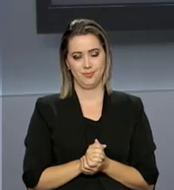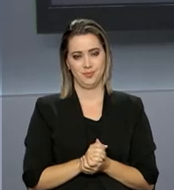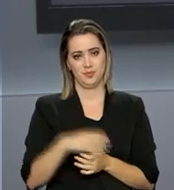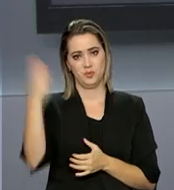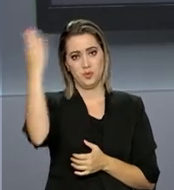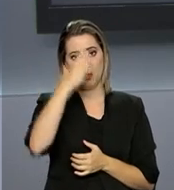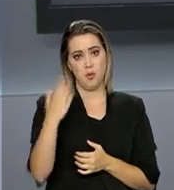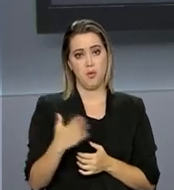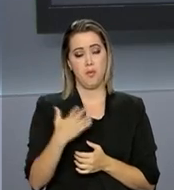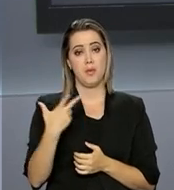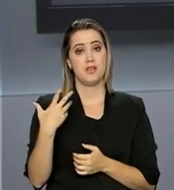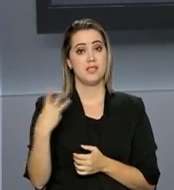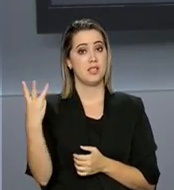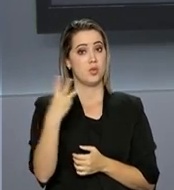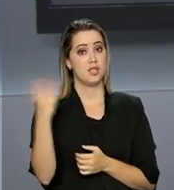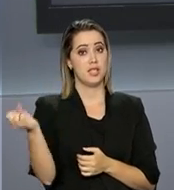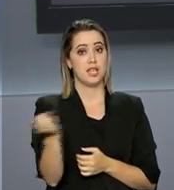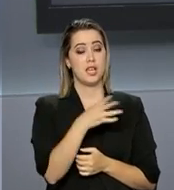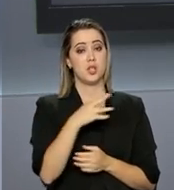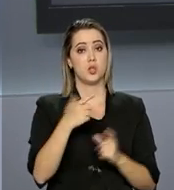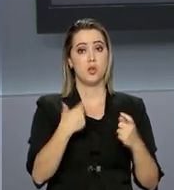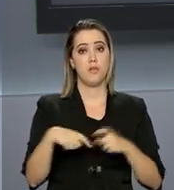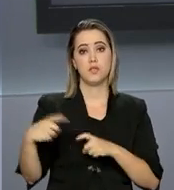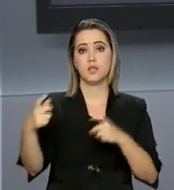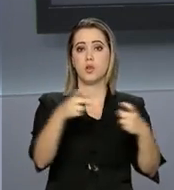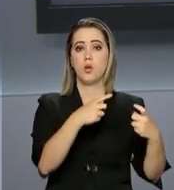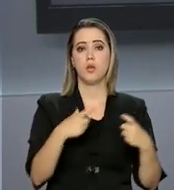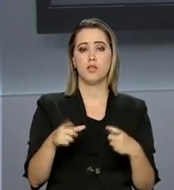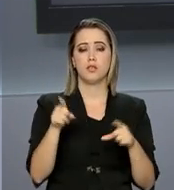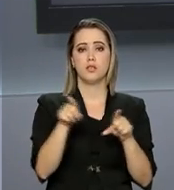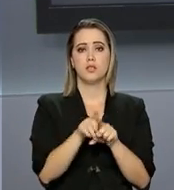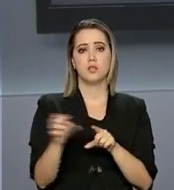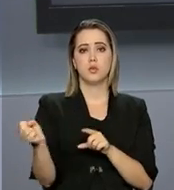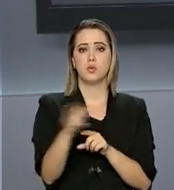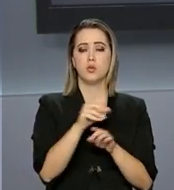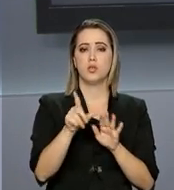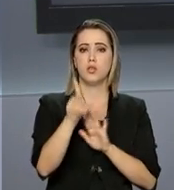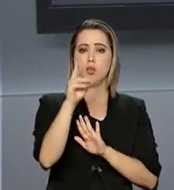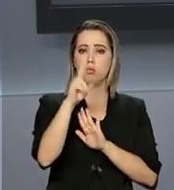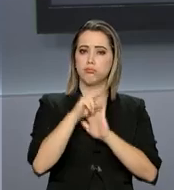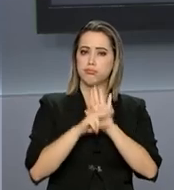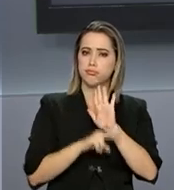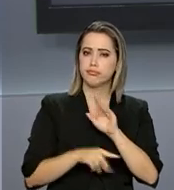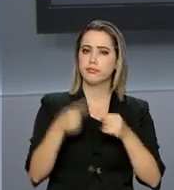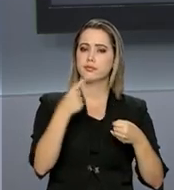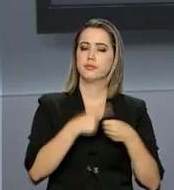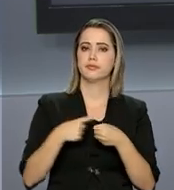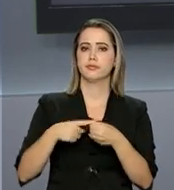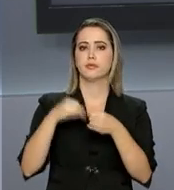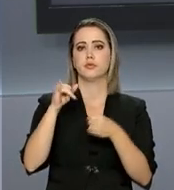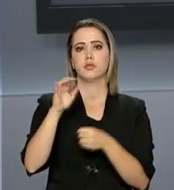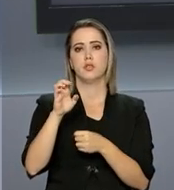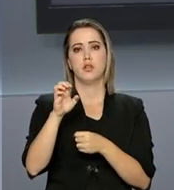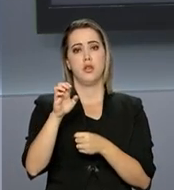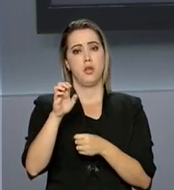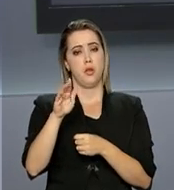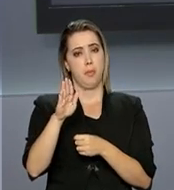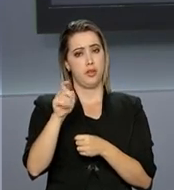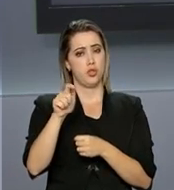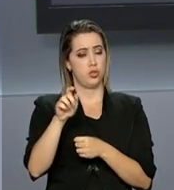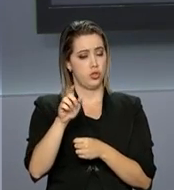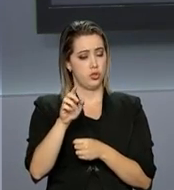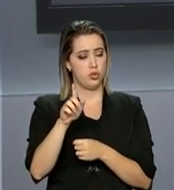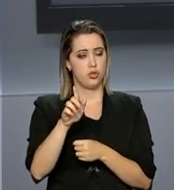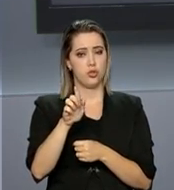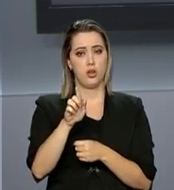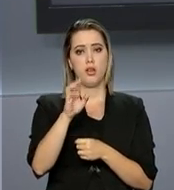O Brasil acaba de ganhar três novas regiões metropolitanas, com a atualização da lista de municípios do país pelo IBGE. As